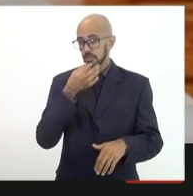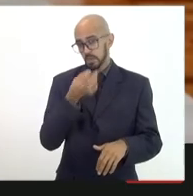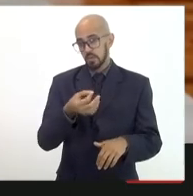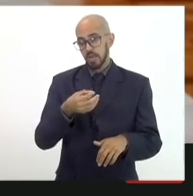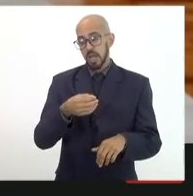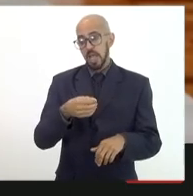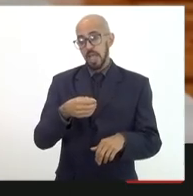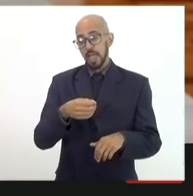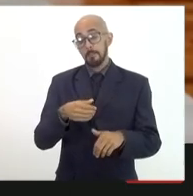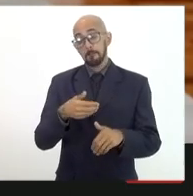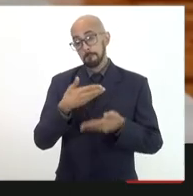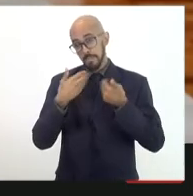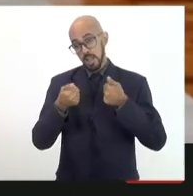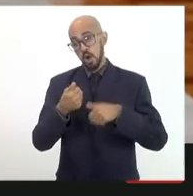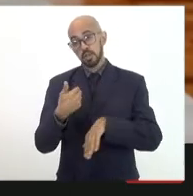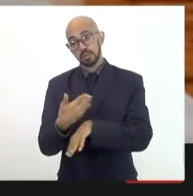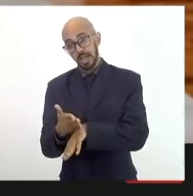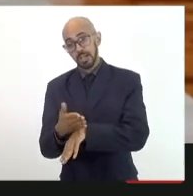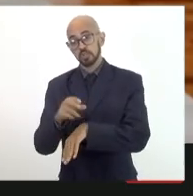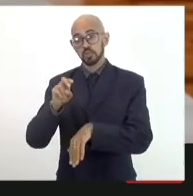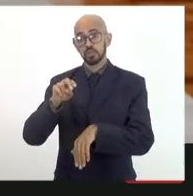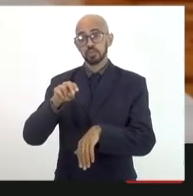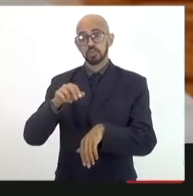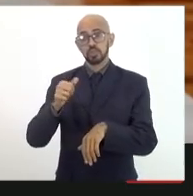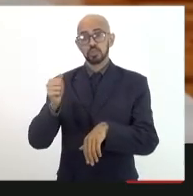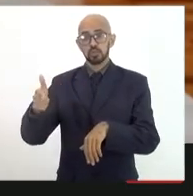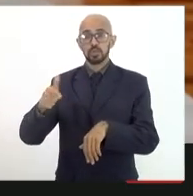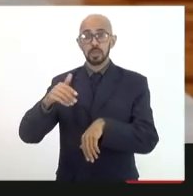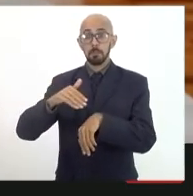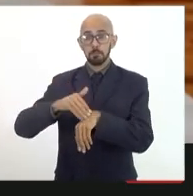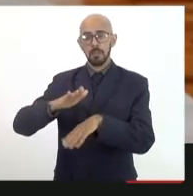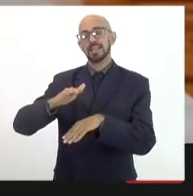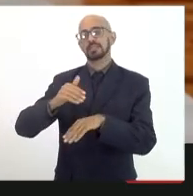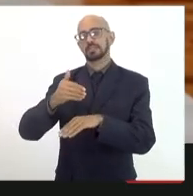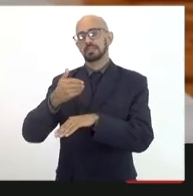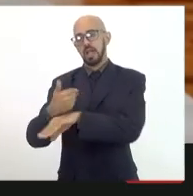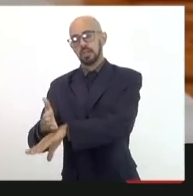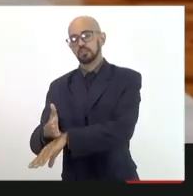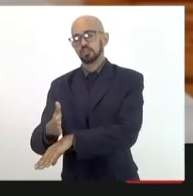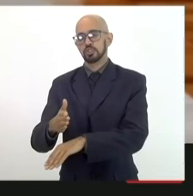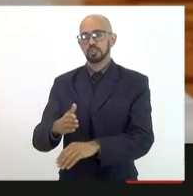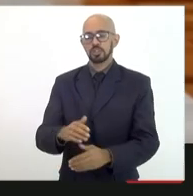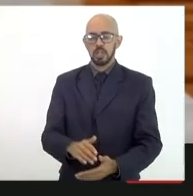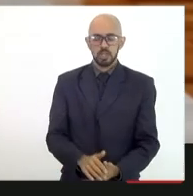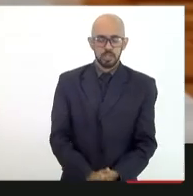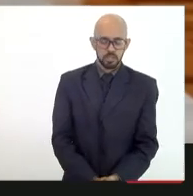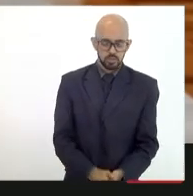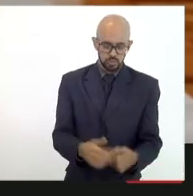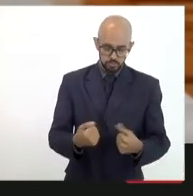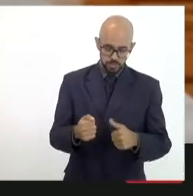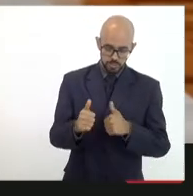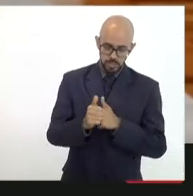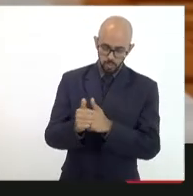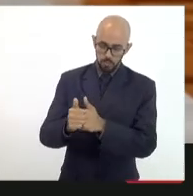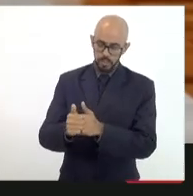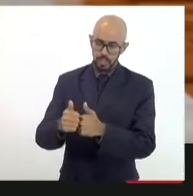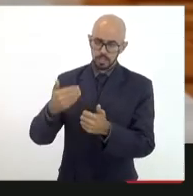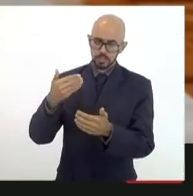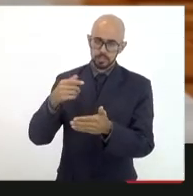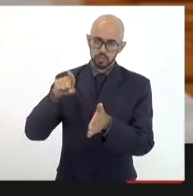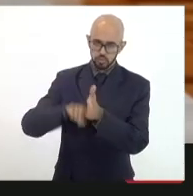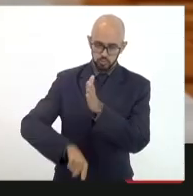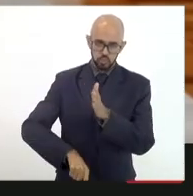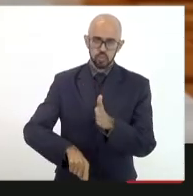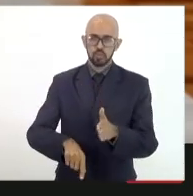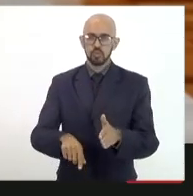mais tarde acho que um momento importante a gente precisa acompanhar esses abatimentos né de forma são feitos